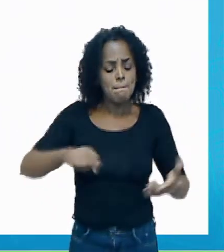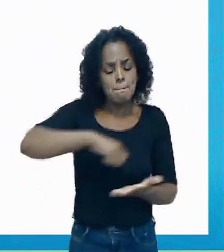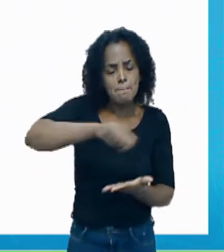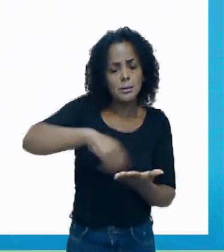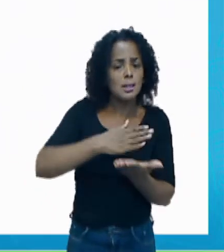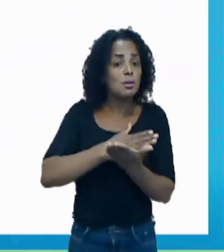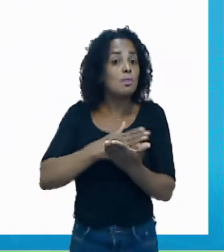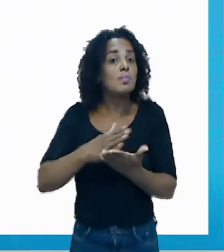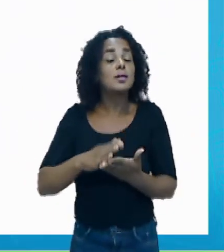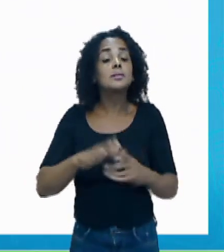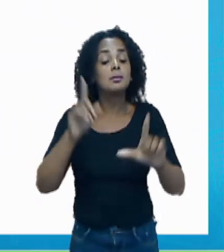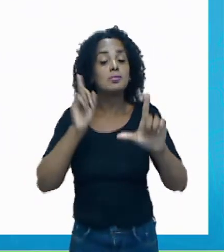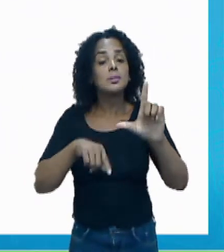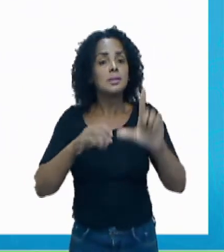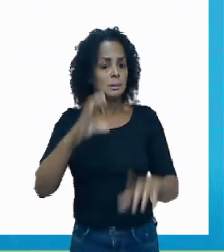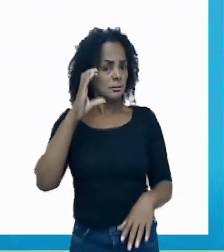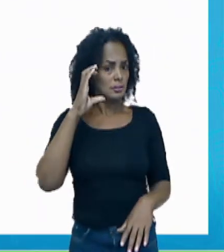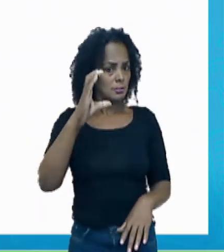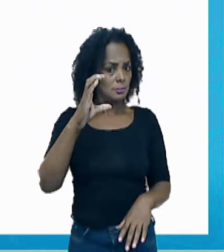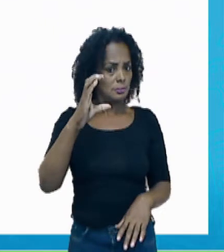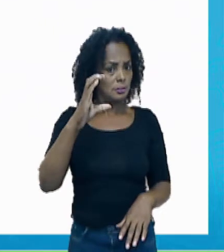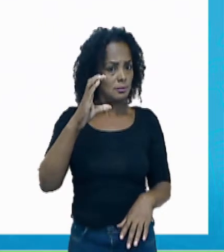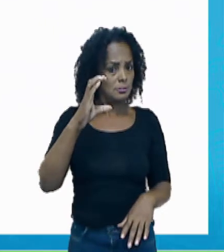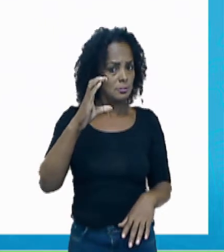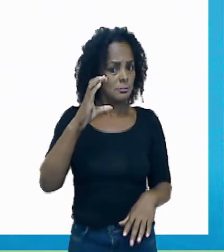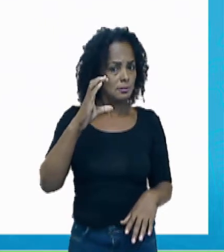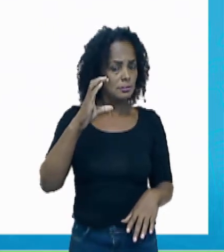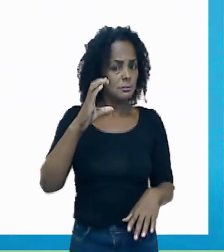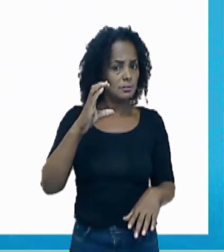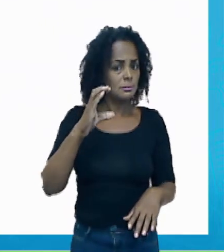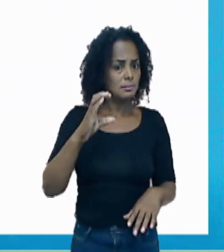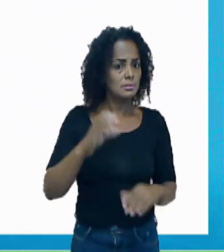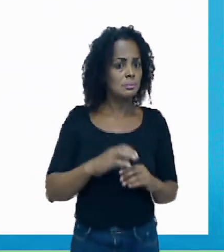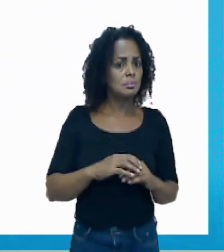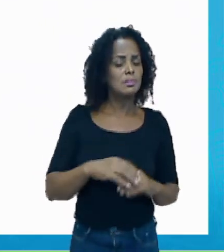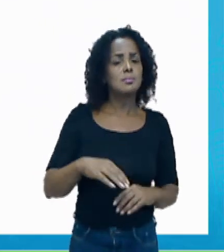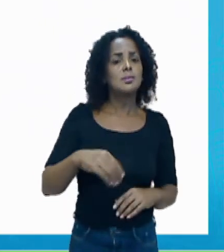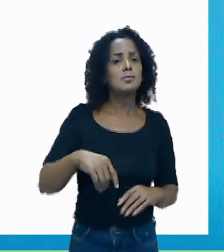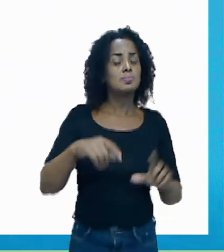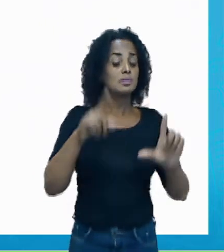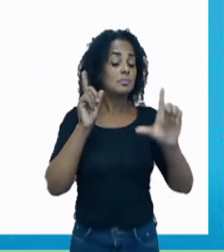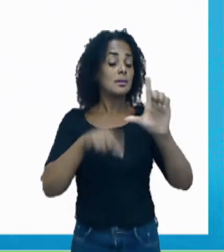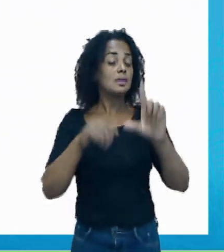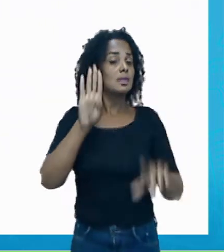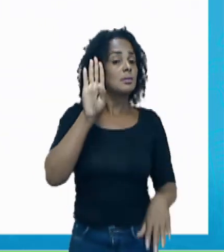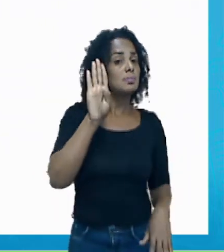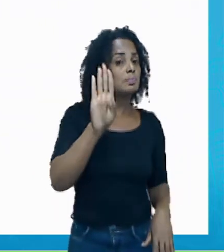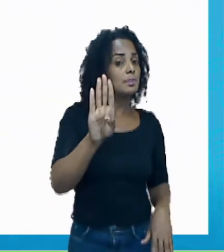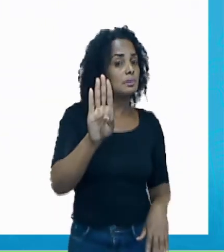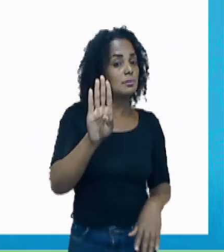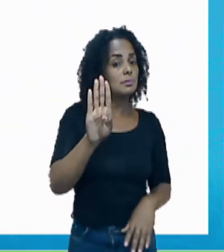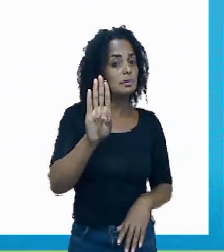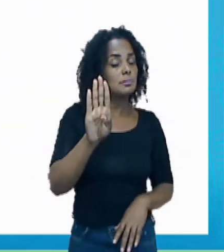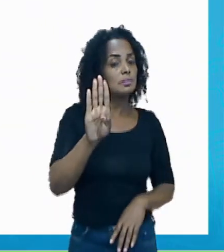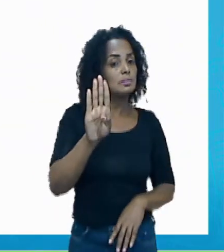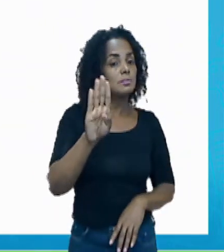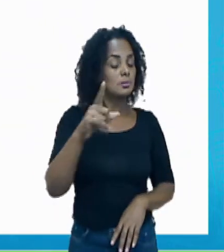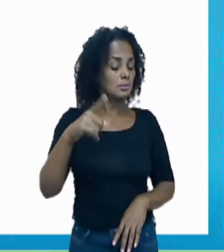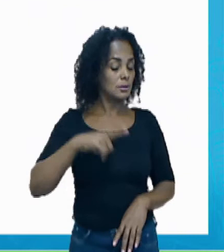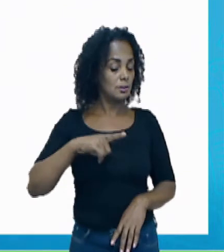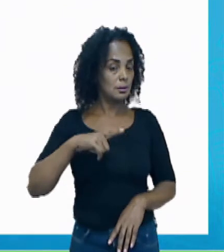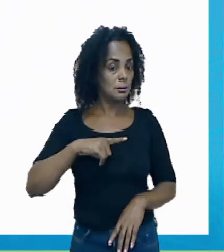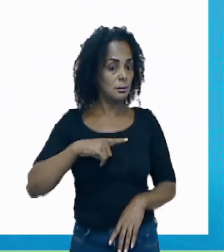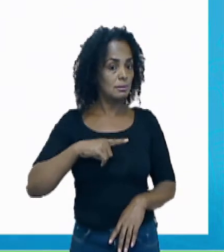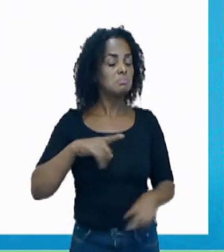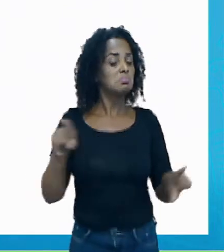C? E na letra B. Nós temos